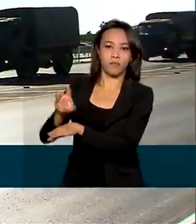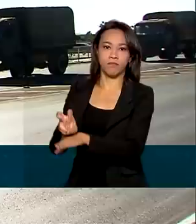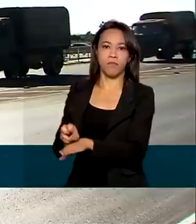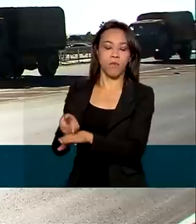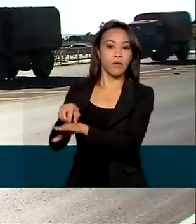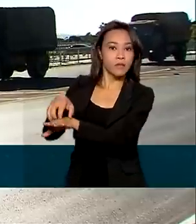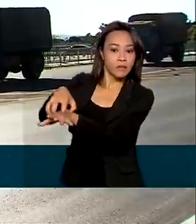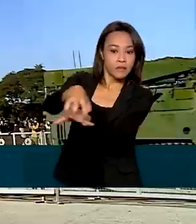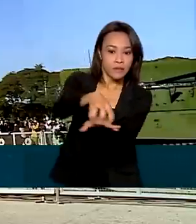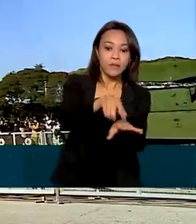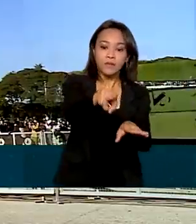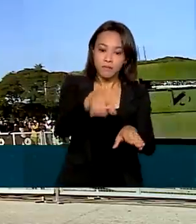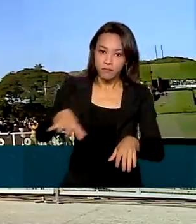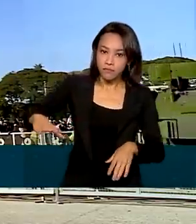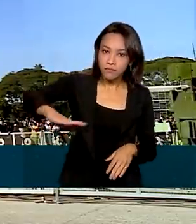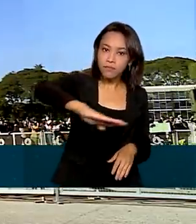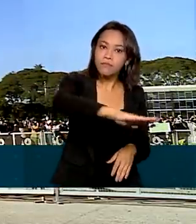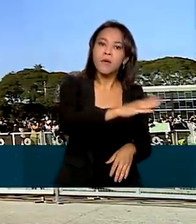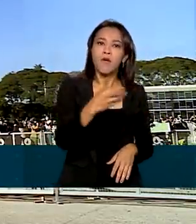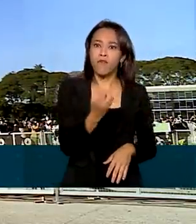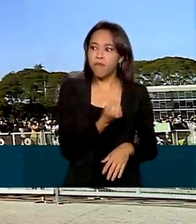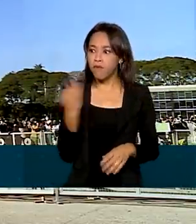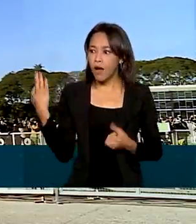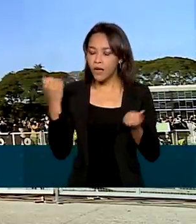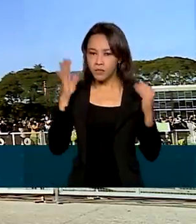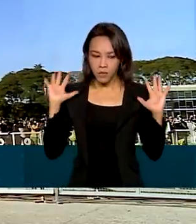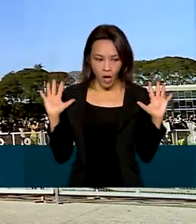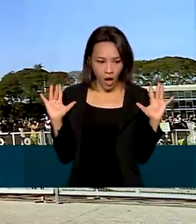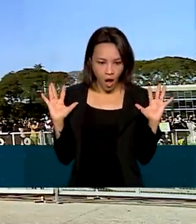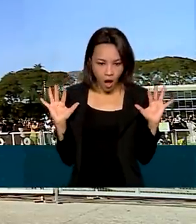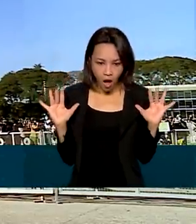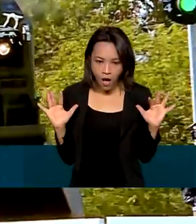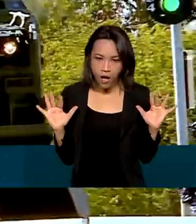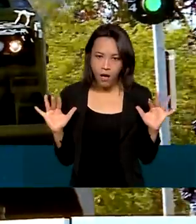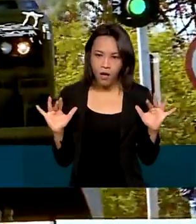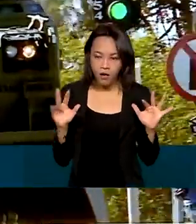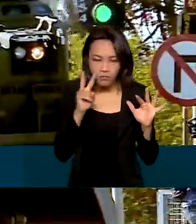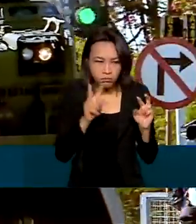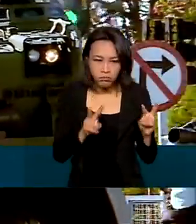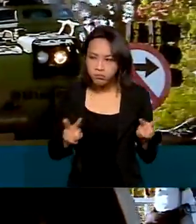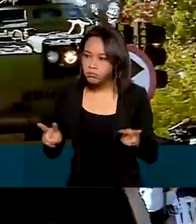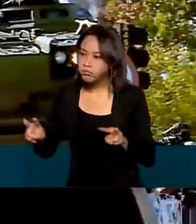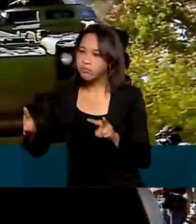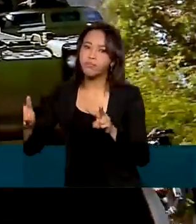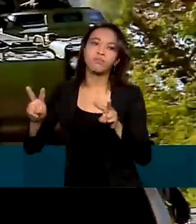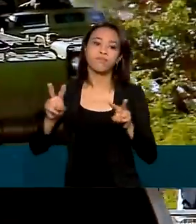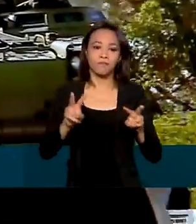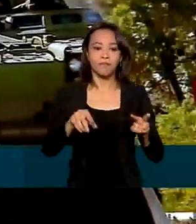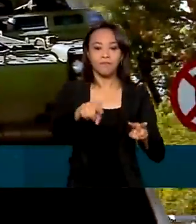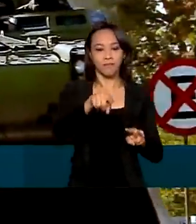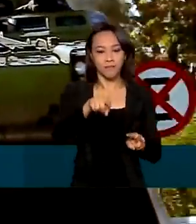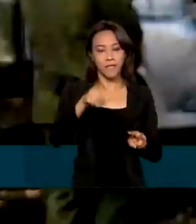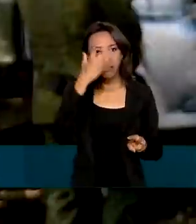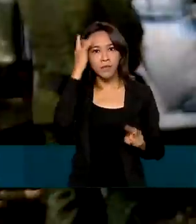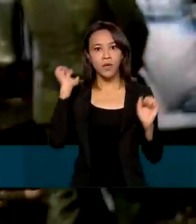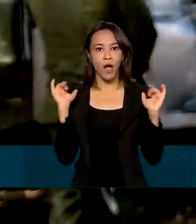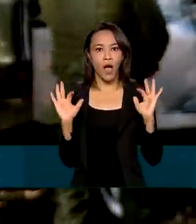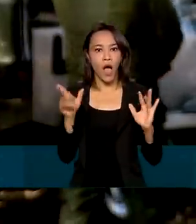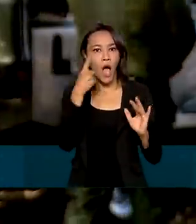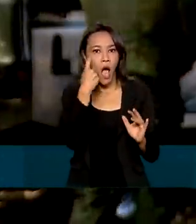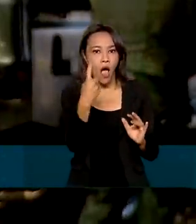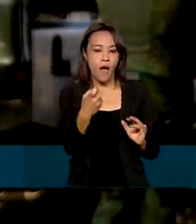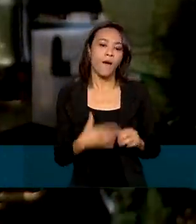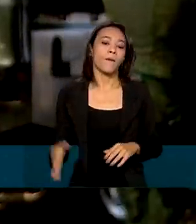participam do exercício. Muita gente quis ver de perto a passagem do comboio, que mudou a rotina da capital federal. A